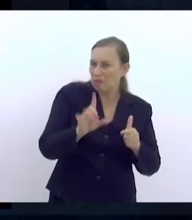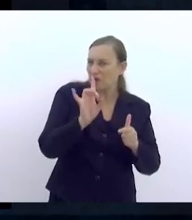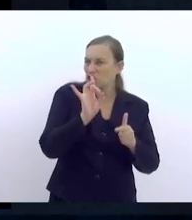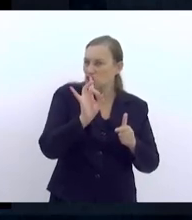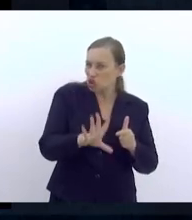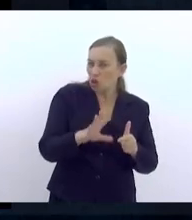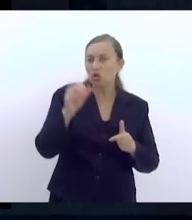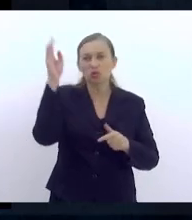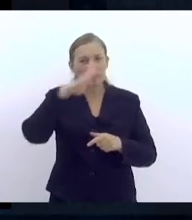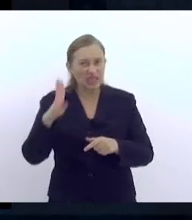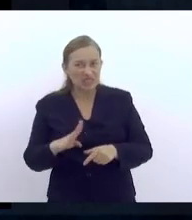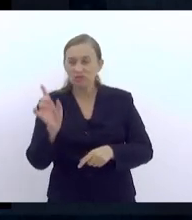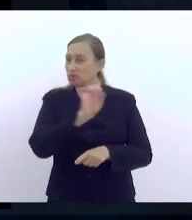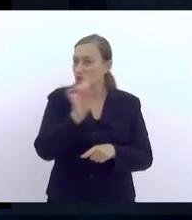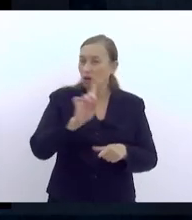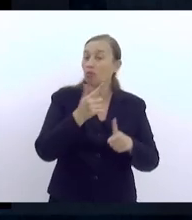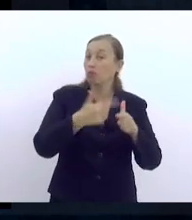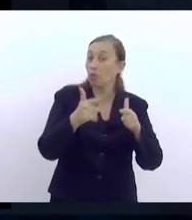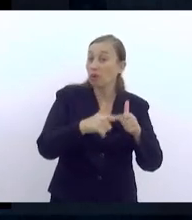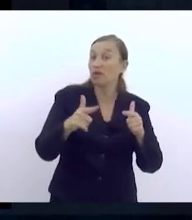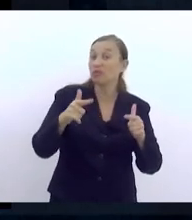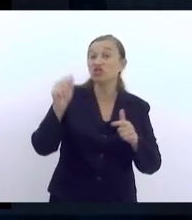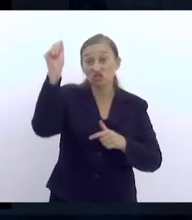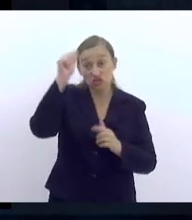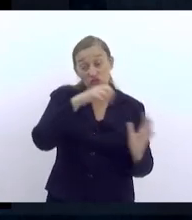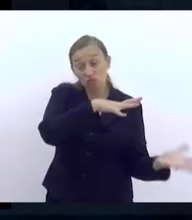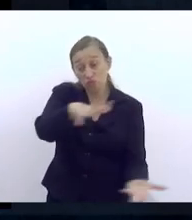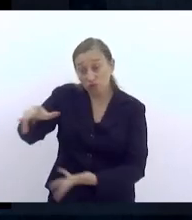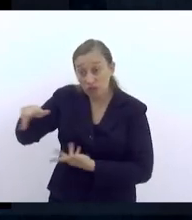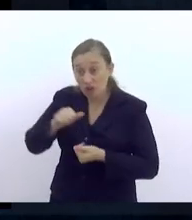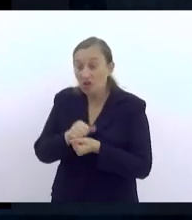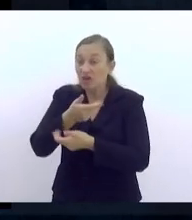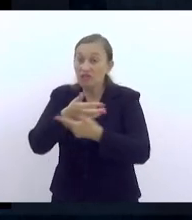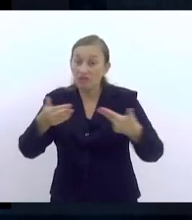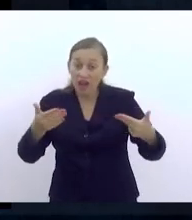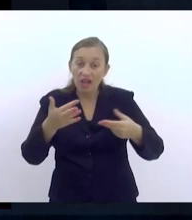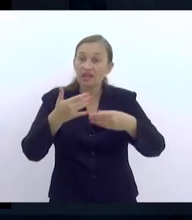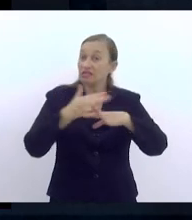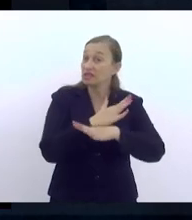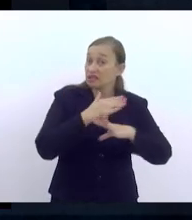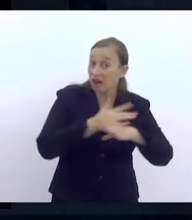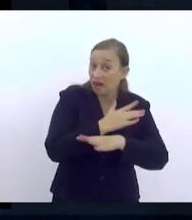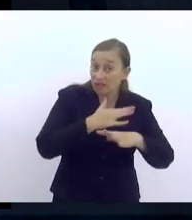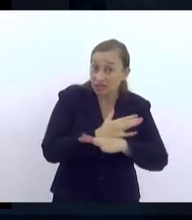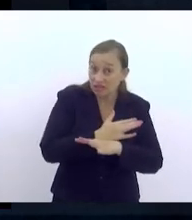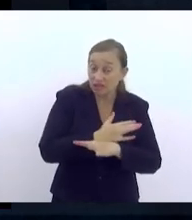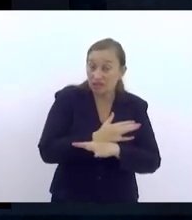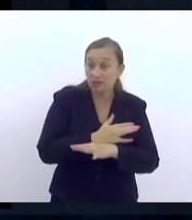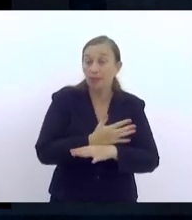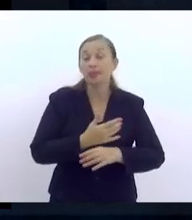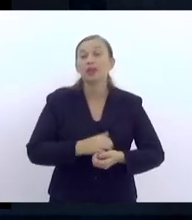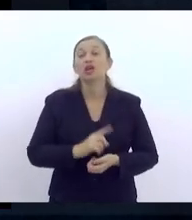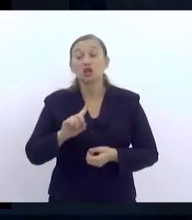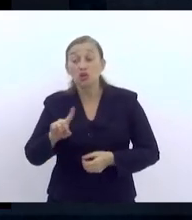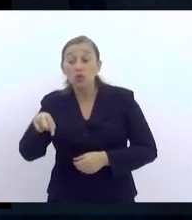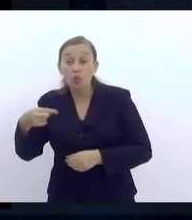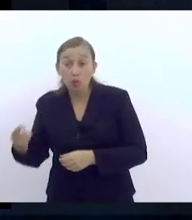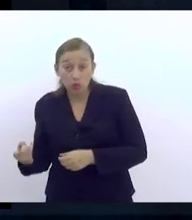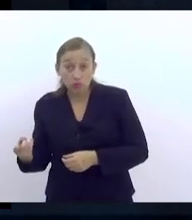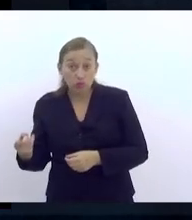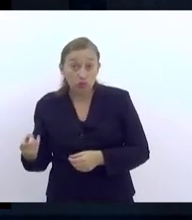do Brasil, é um problema global, várias cidades e outros